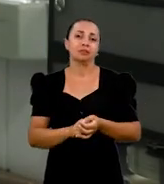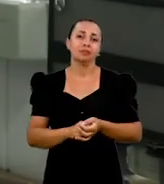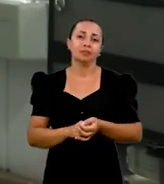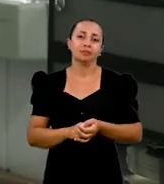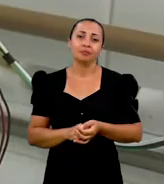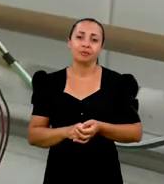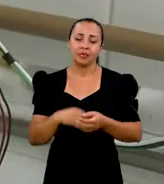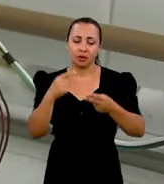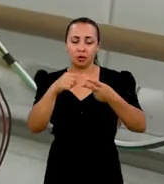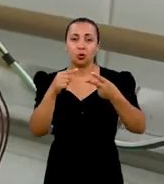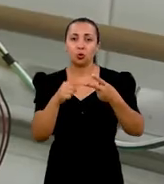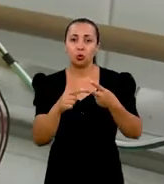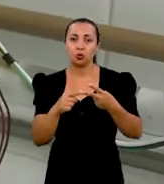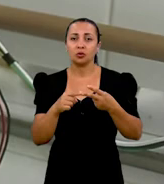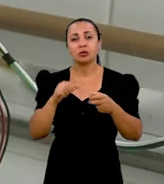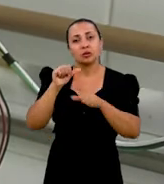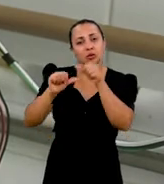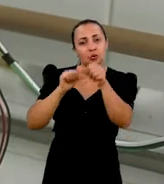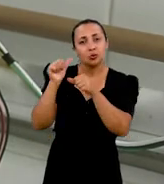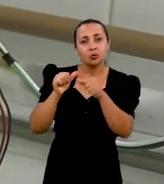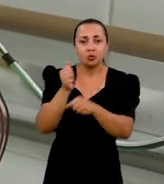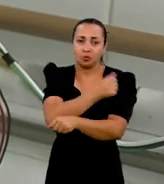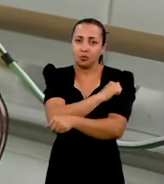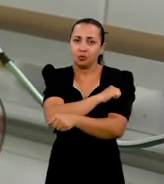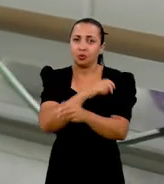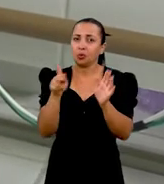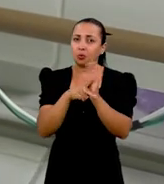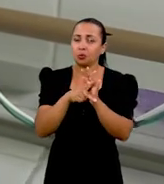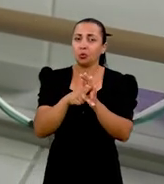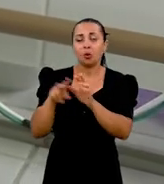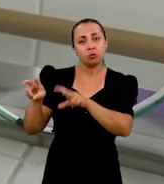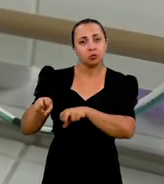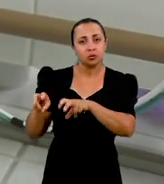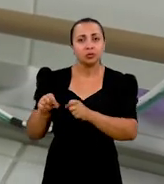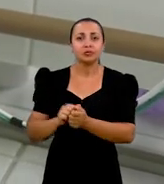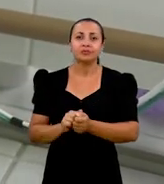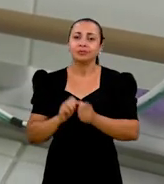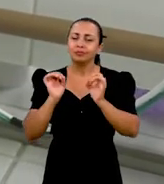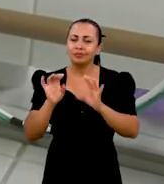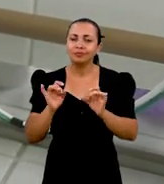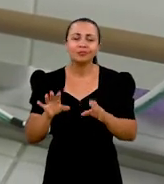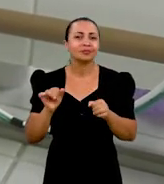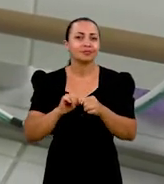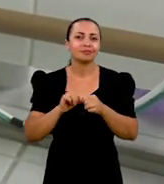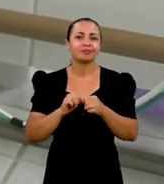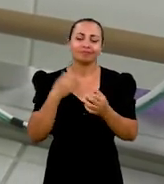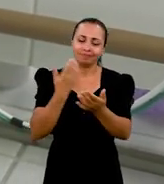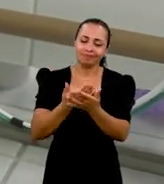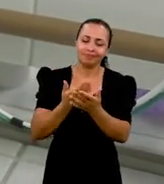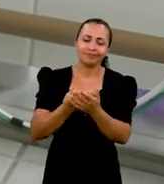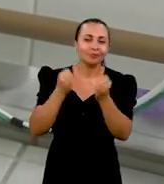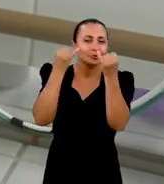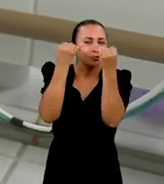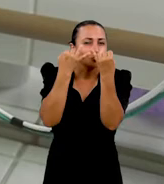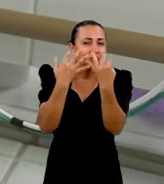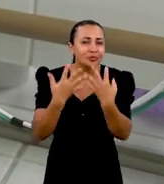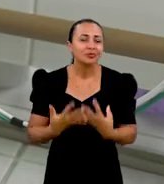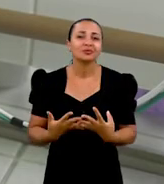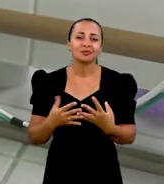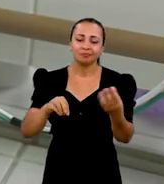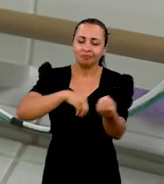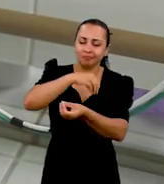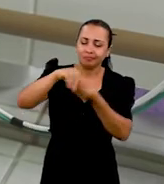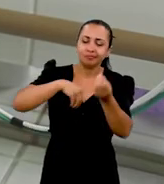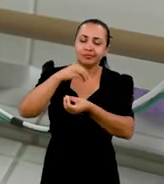sustentabilidade. Dois protótipos desenvolvidos por alunos do próprio campus permitem realizar um estudo detalhado das